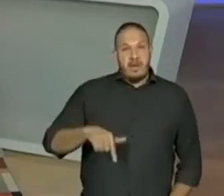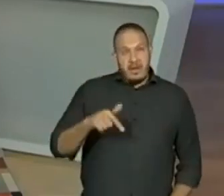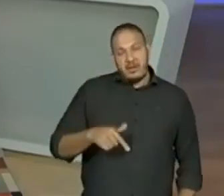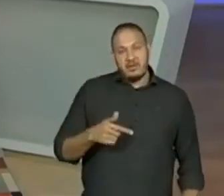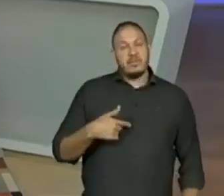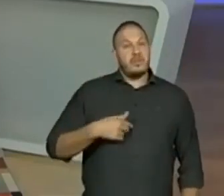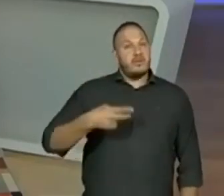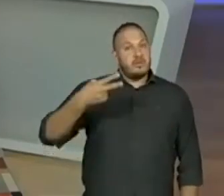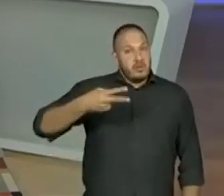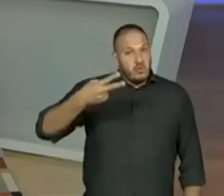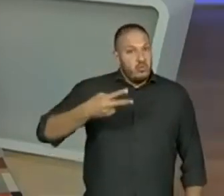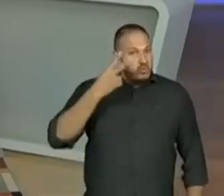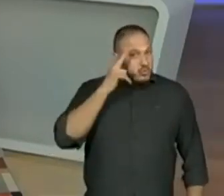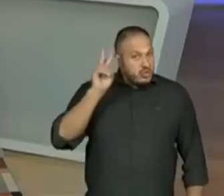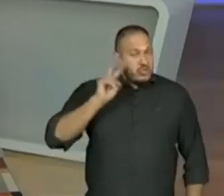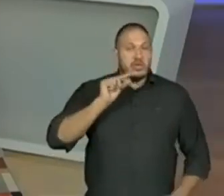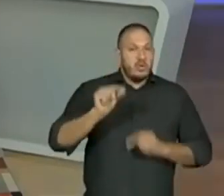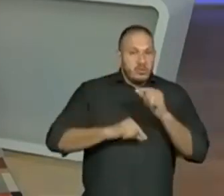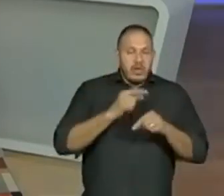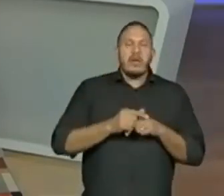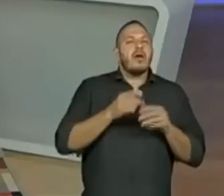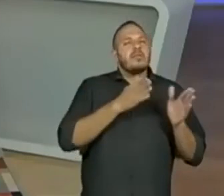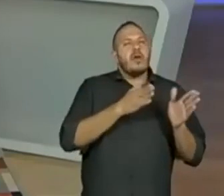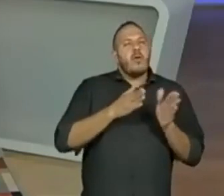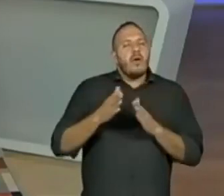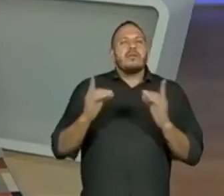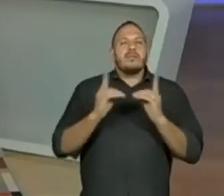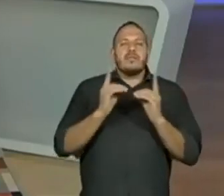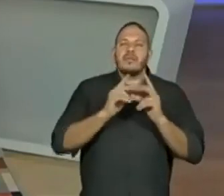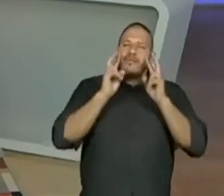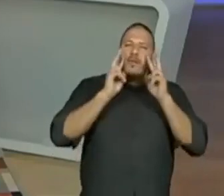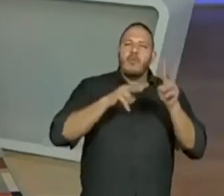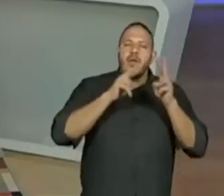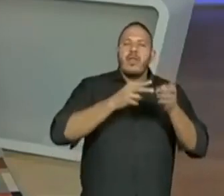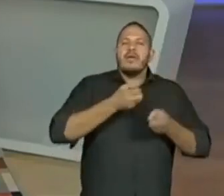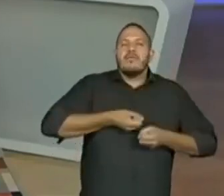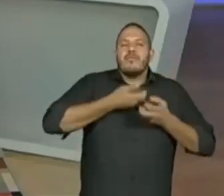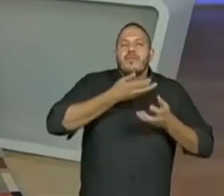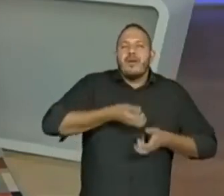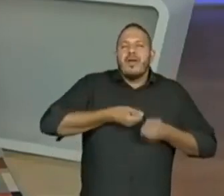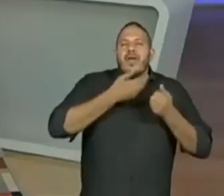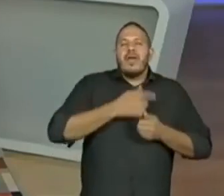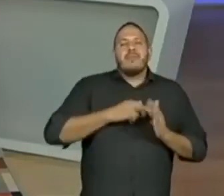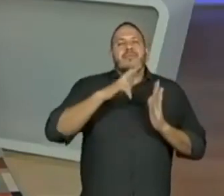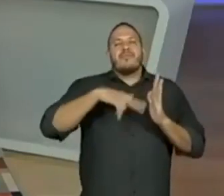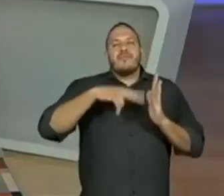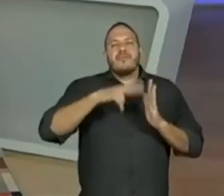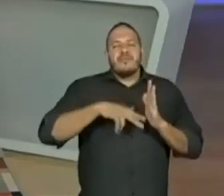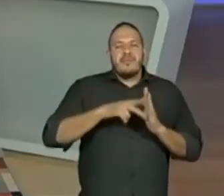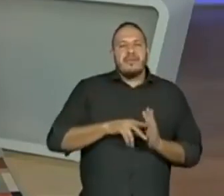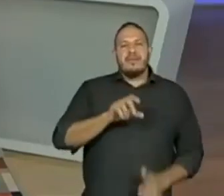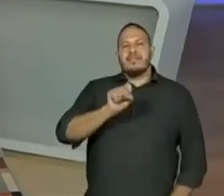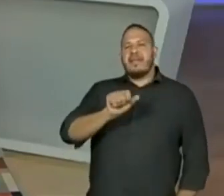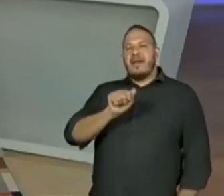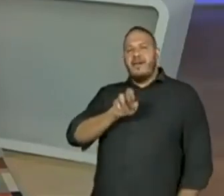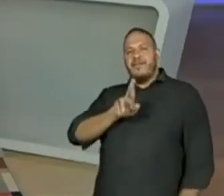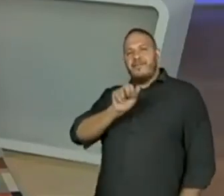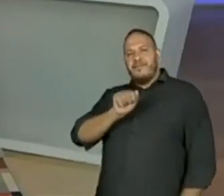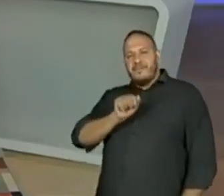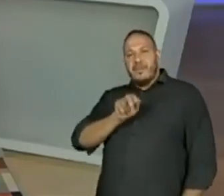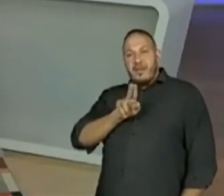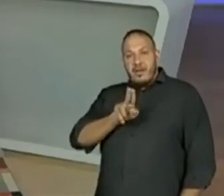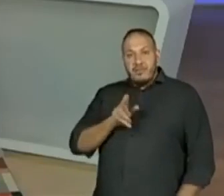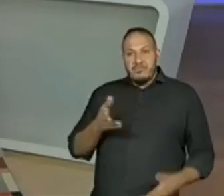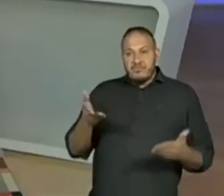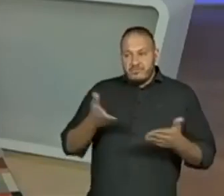nosso segundo dia da sequência didática. Vamos ler poemas e realizar um sarau? O título dessa